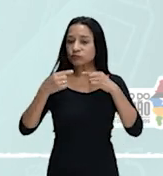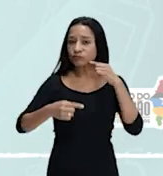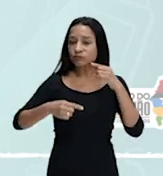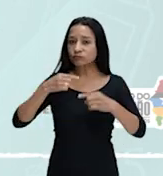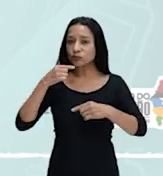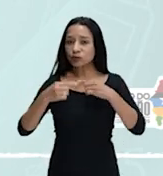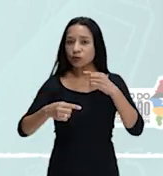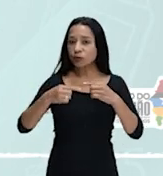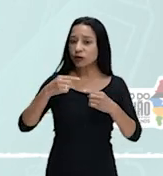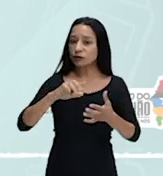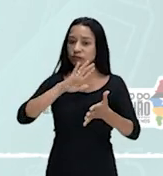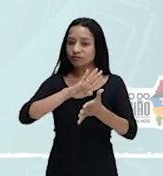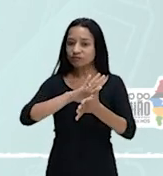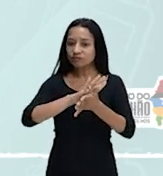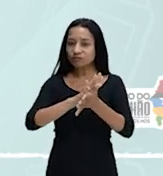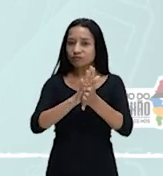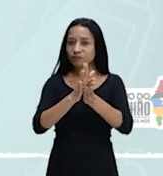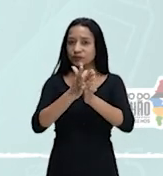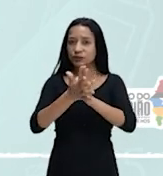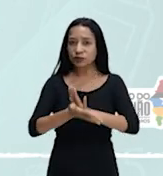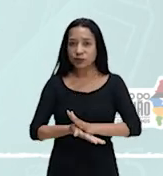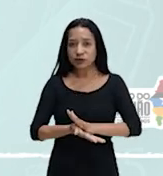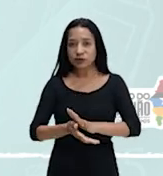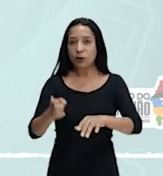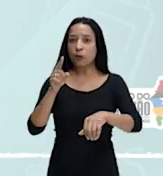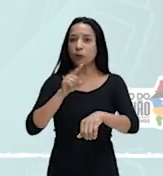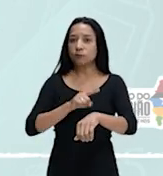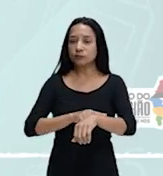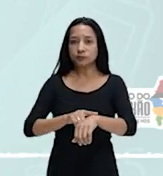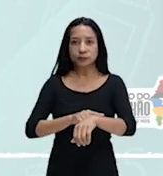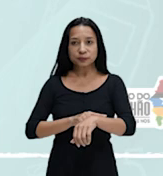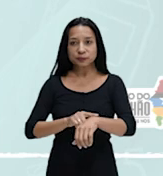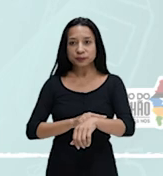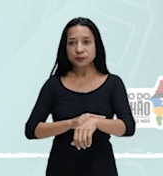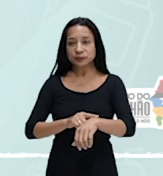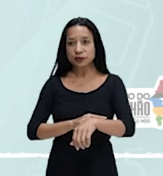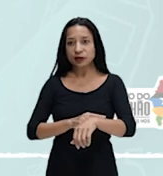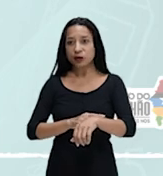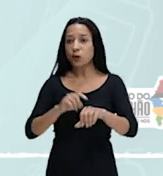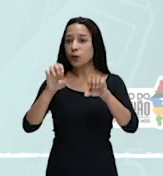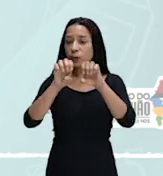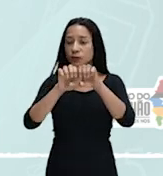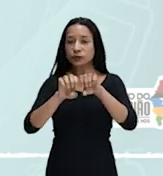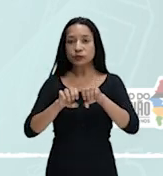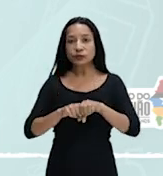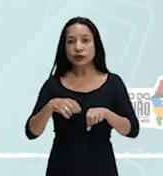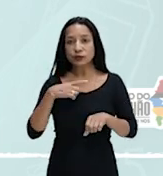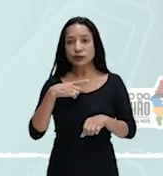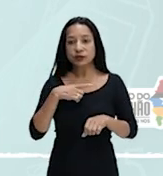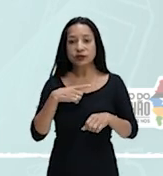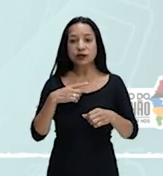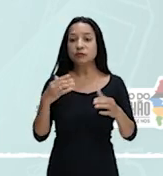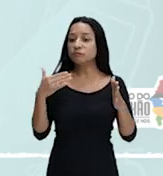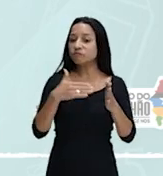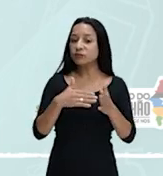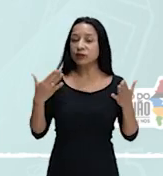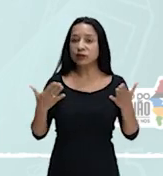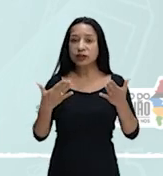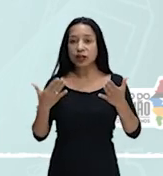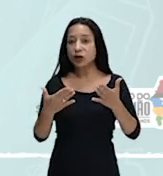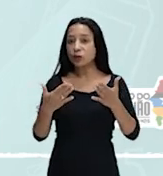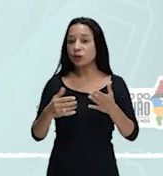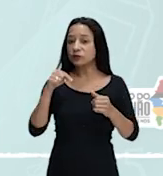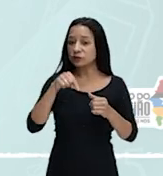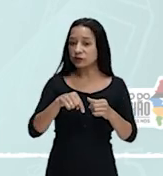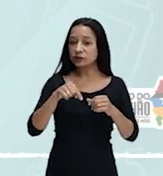à discriminação e ao preconceito racial e estrutural que nós temos até hoje instalado